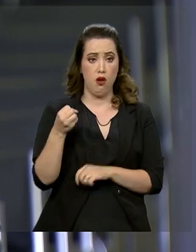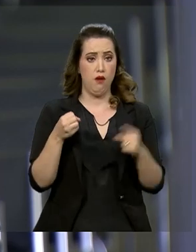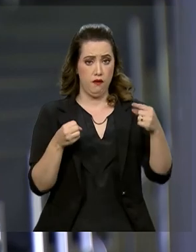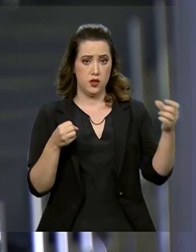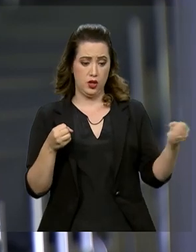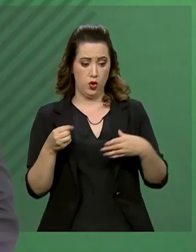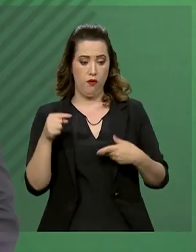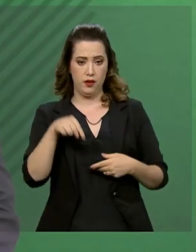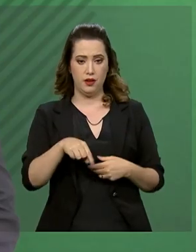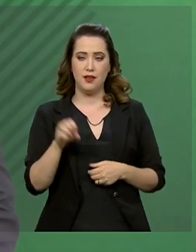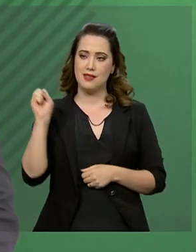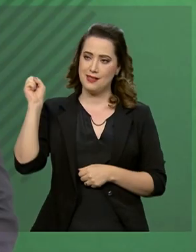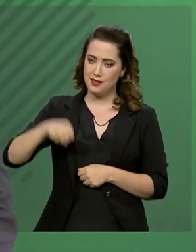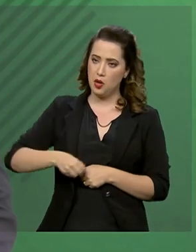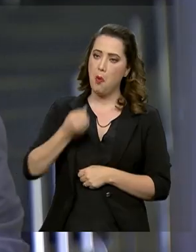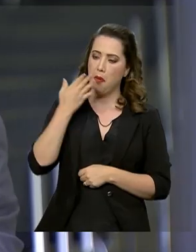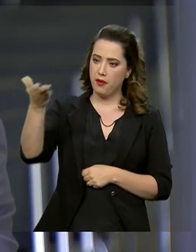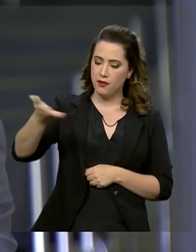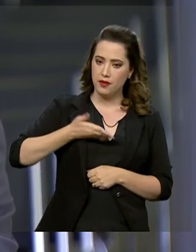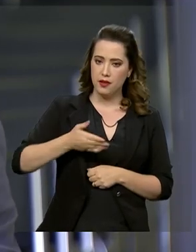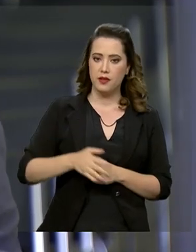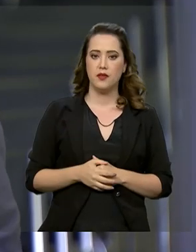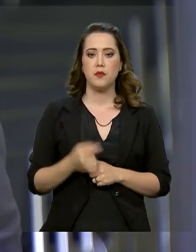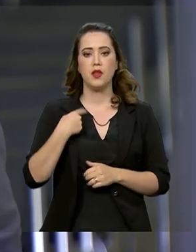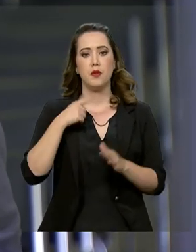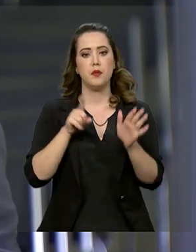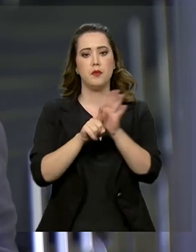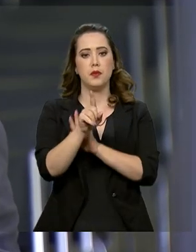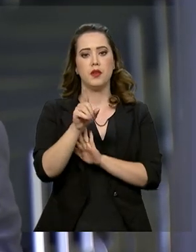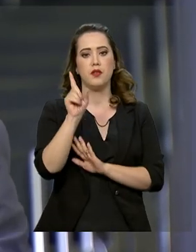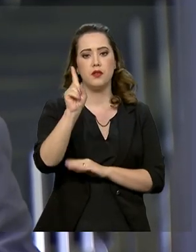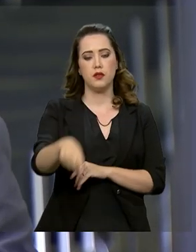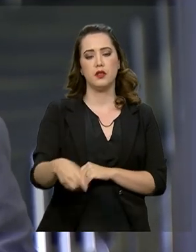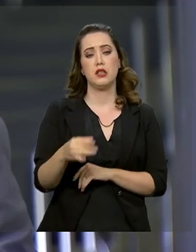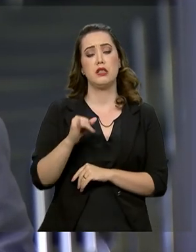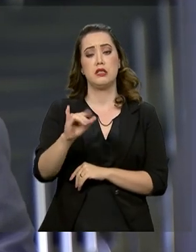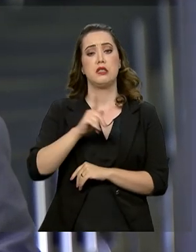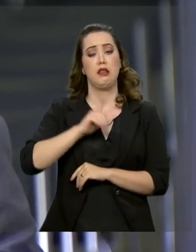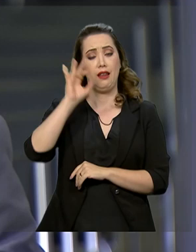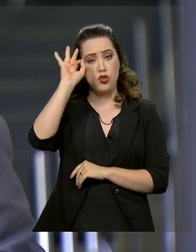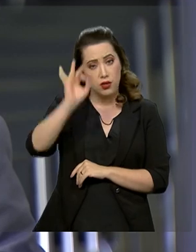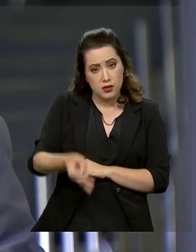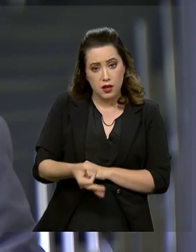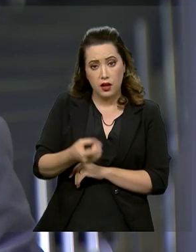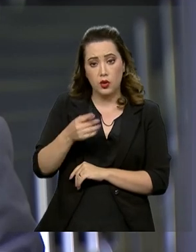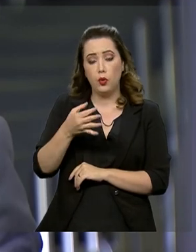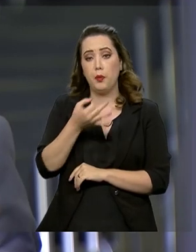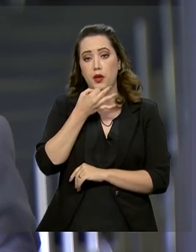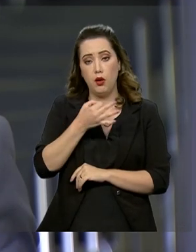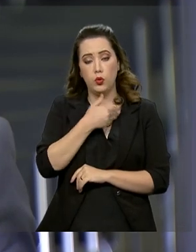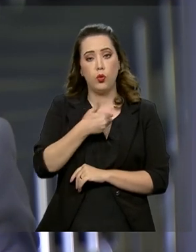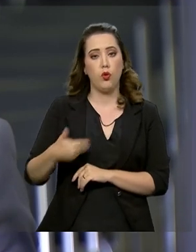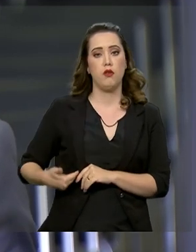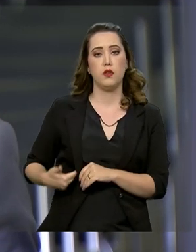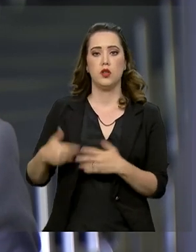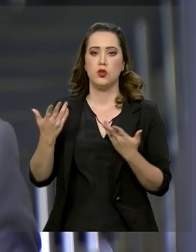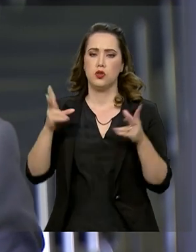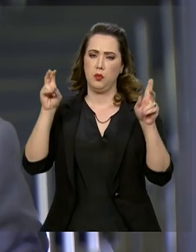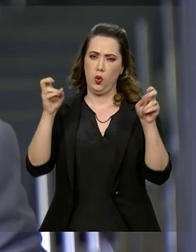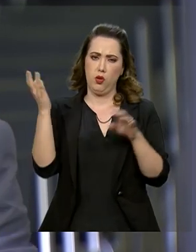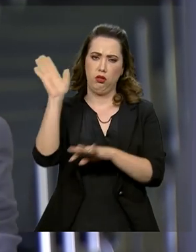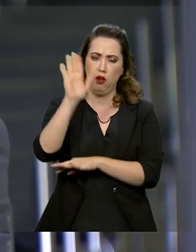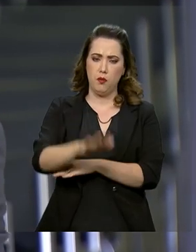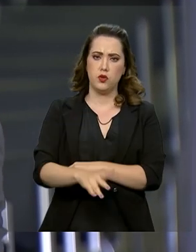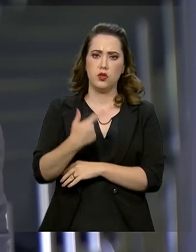Seja bem-vindo. Muito obrigado. O questionamento é o seguinte, saber se já há um posicionamento do governo sobre o comentário hoje à